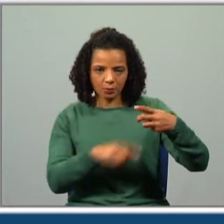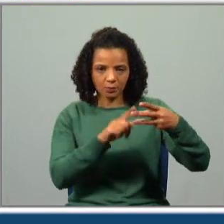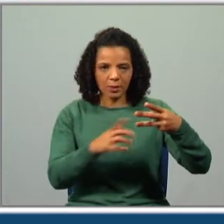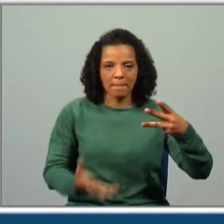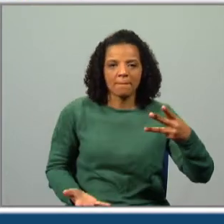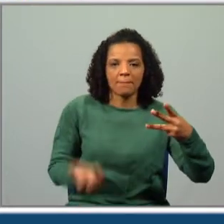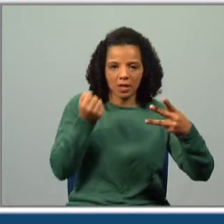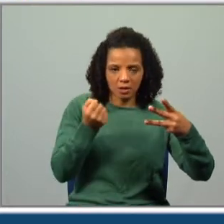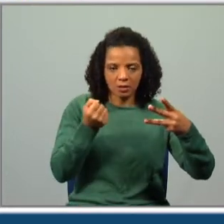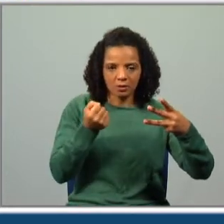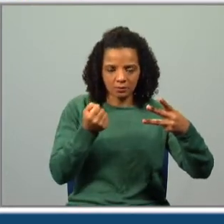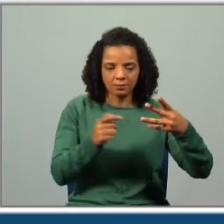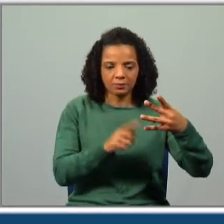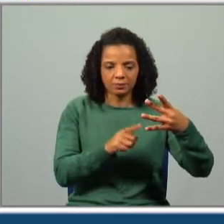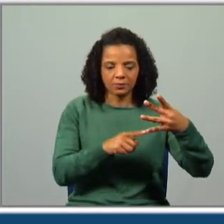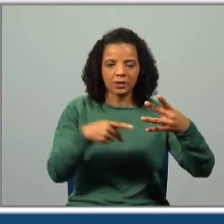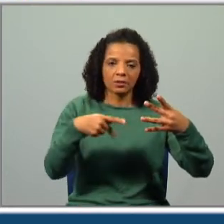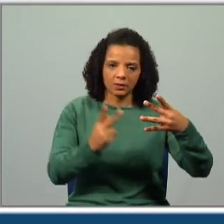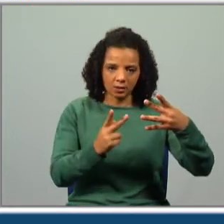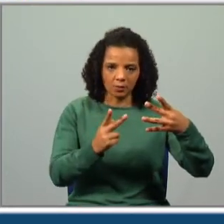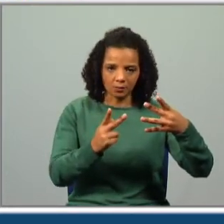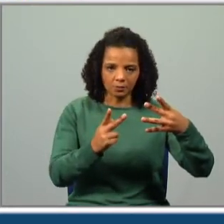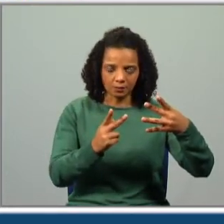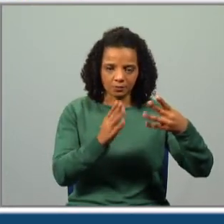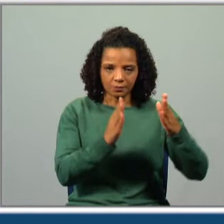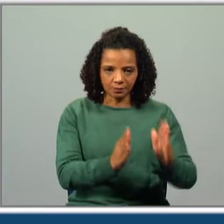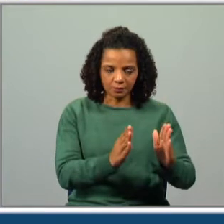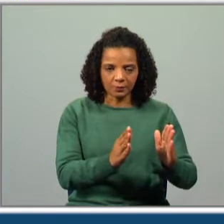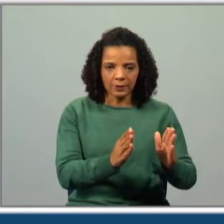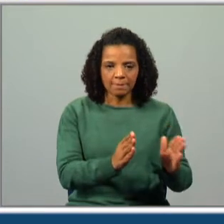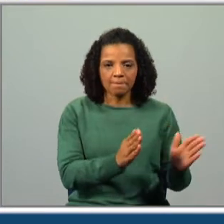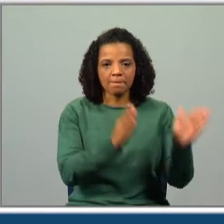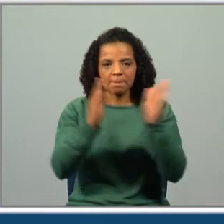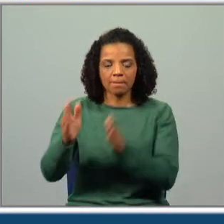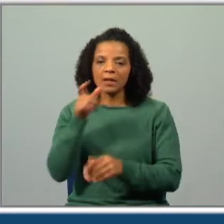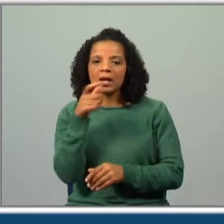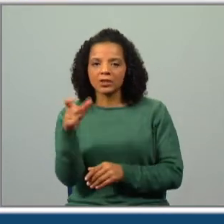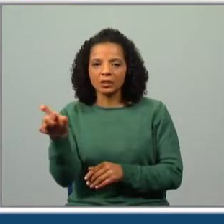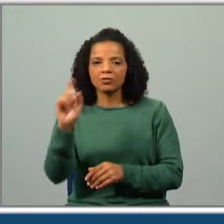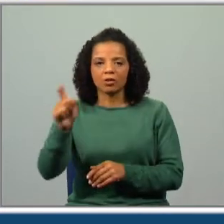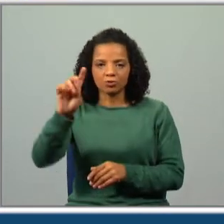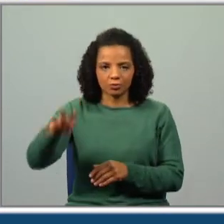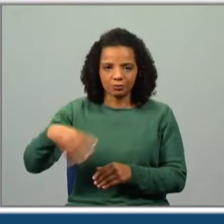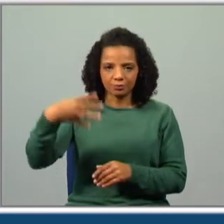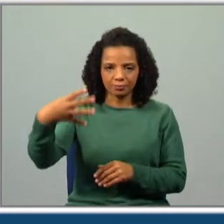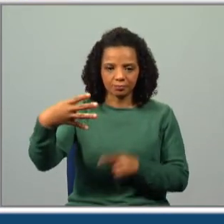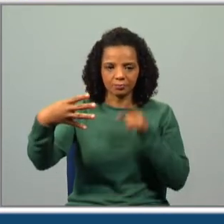desejo, televisão. E os adjetivos são,